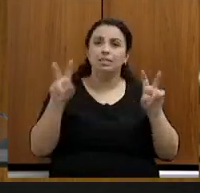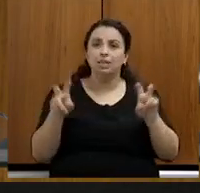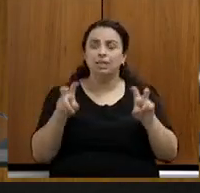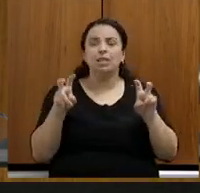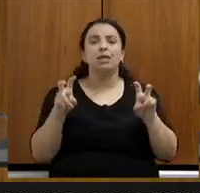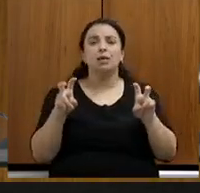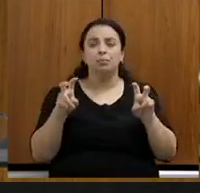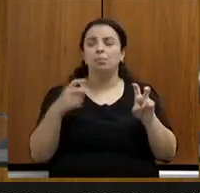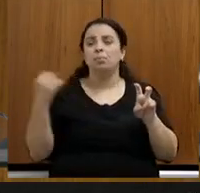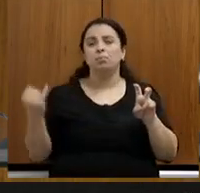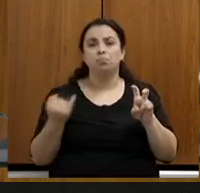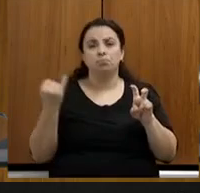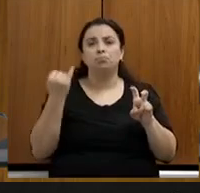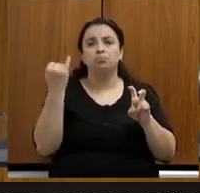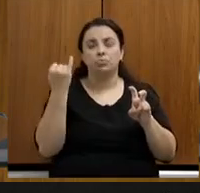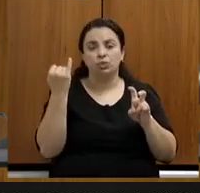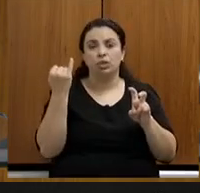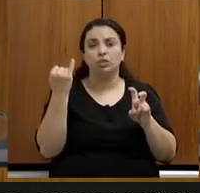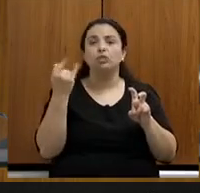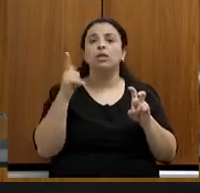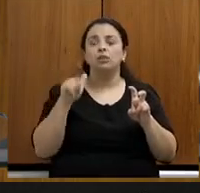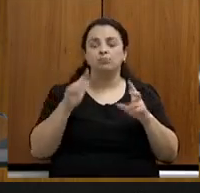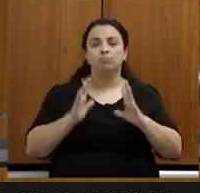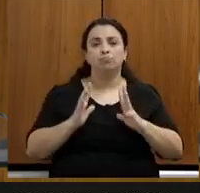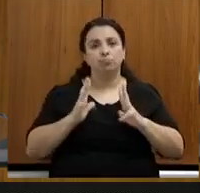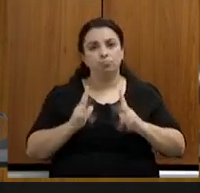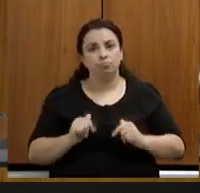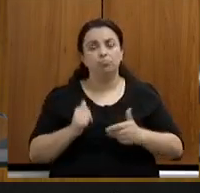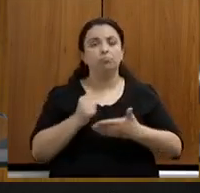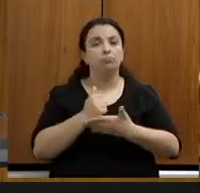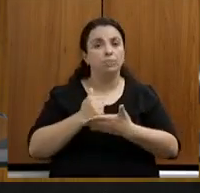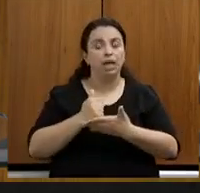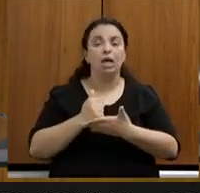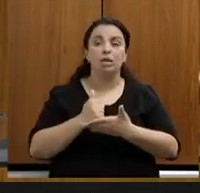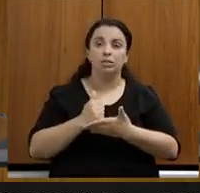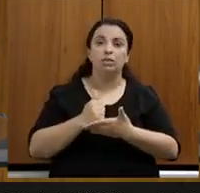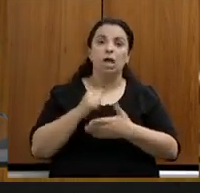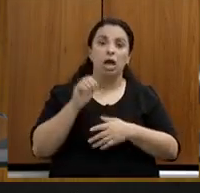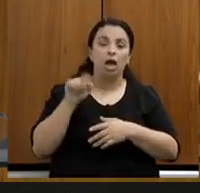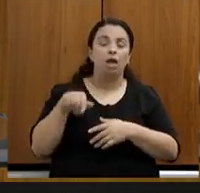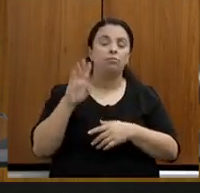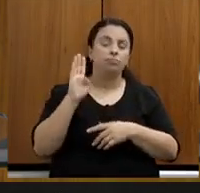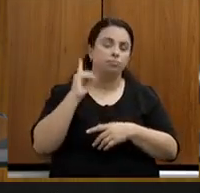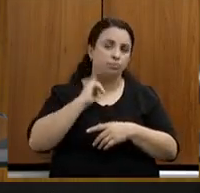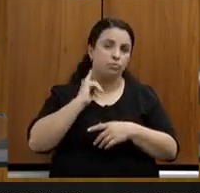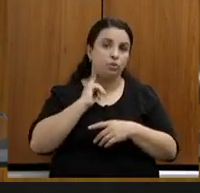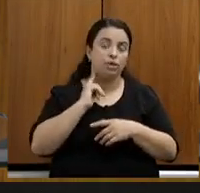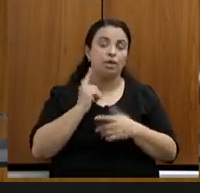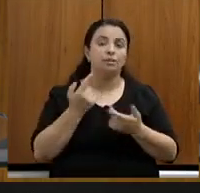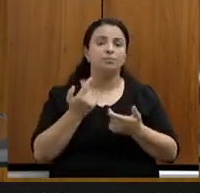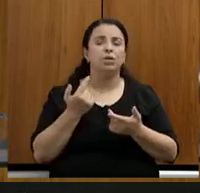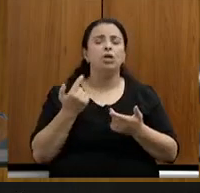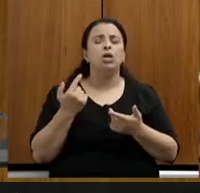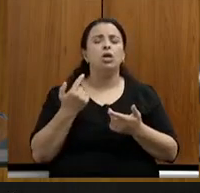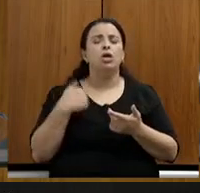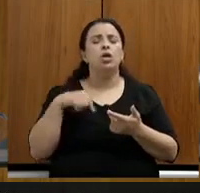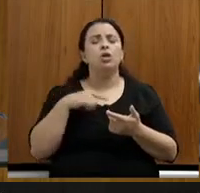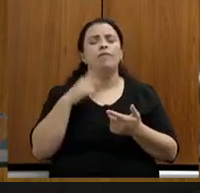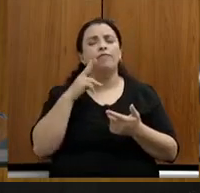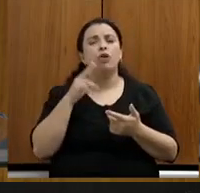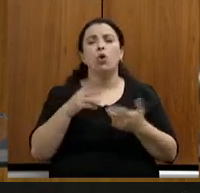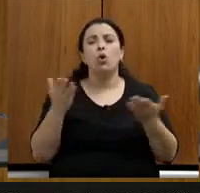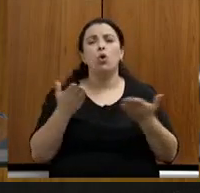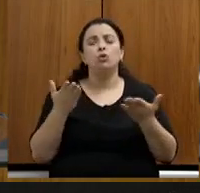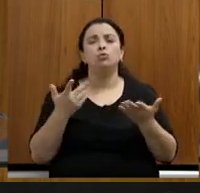importante, o saneamento, o saneamento no nosso Estado, e a gente vê hoje também uma saída e uma